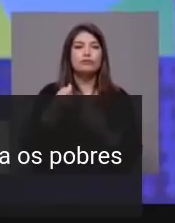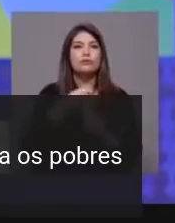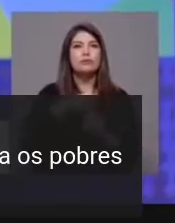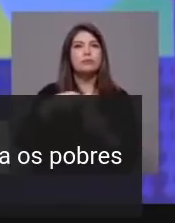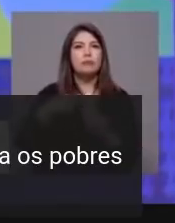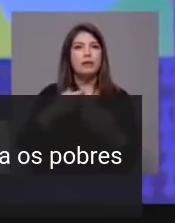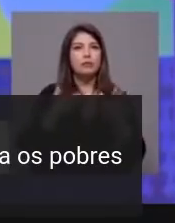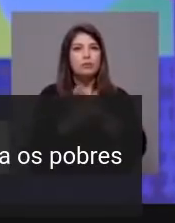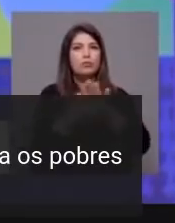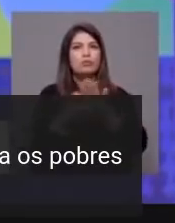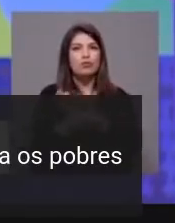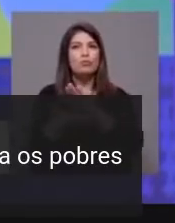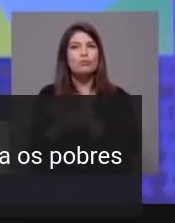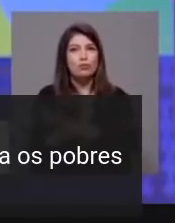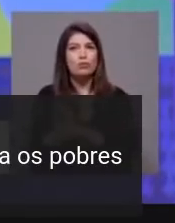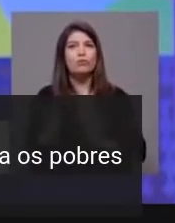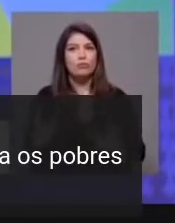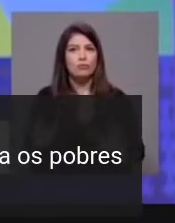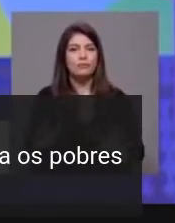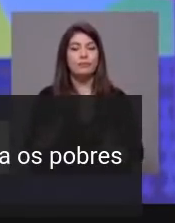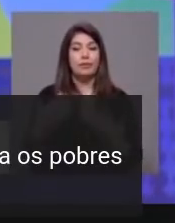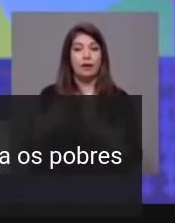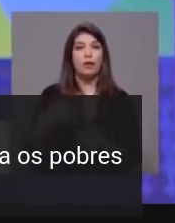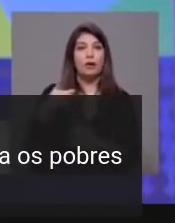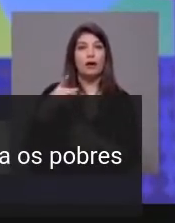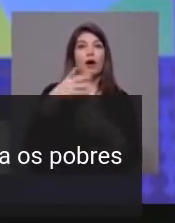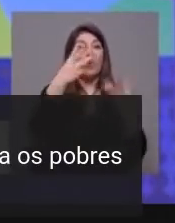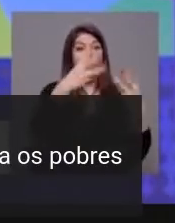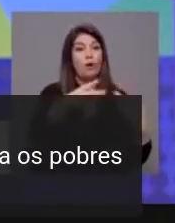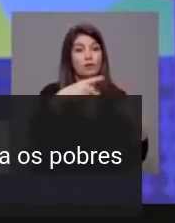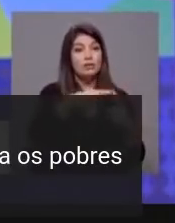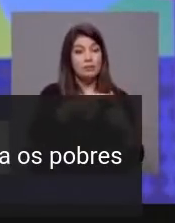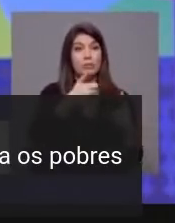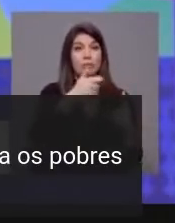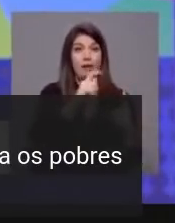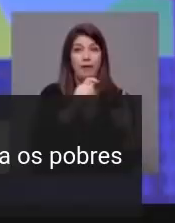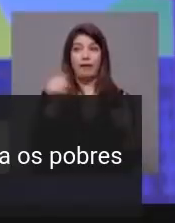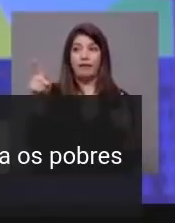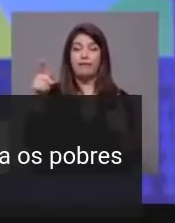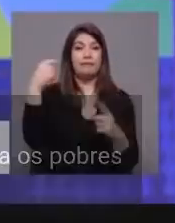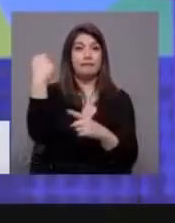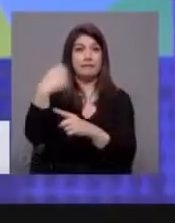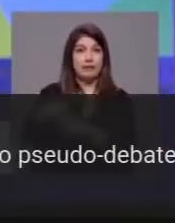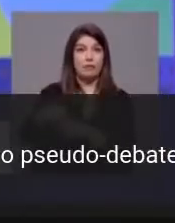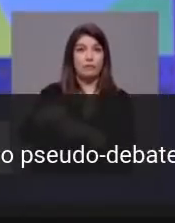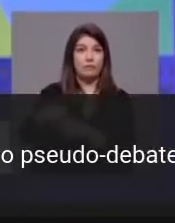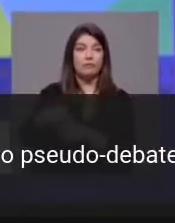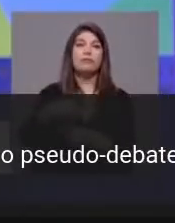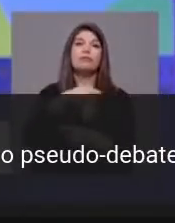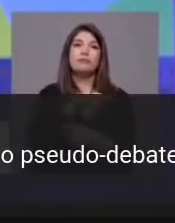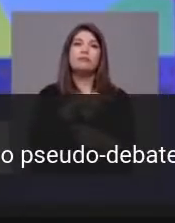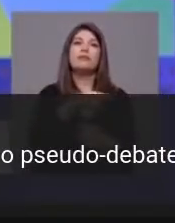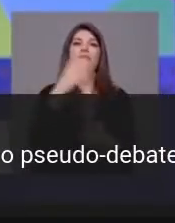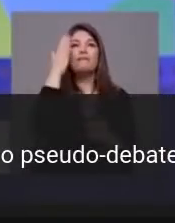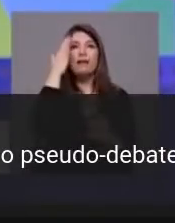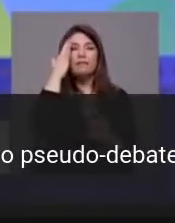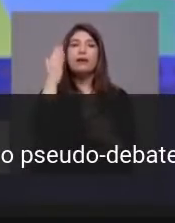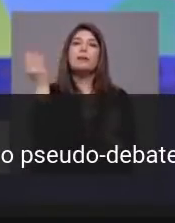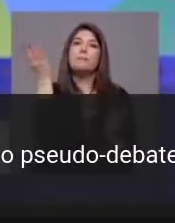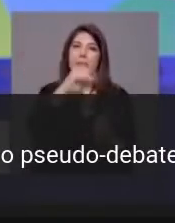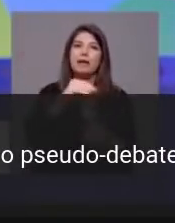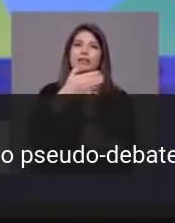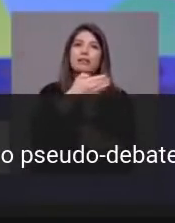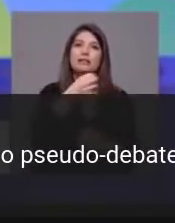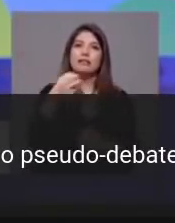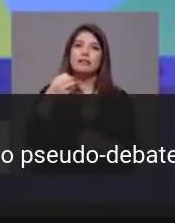humanos. Agora, o orçamento que o de Esquerda chumbou era o orçamento que reforçava, em mais 700 milhões de euros,